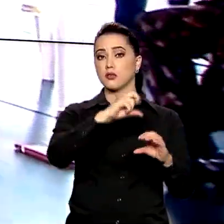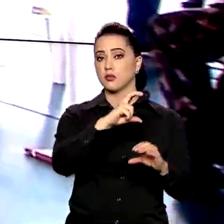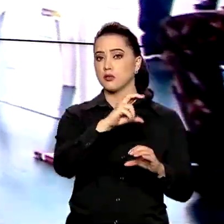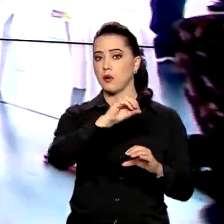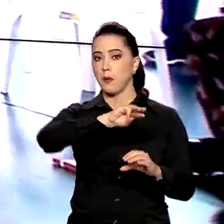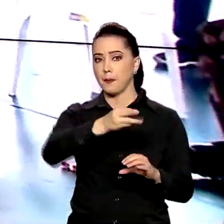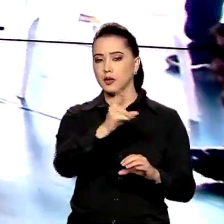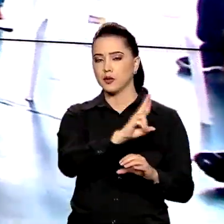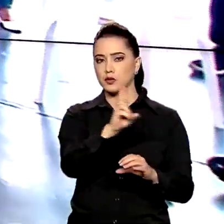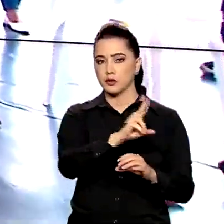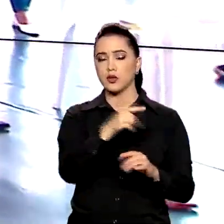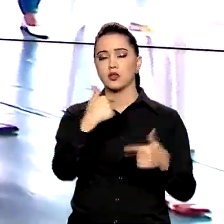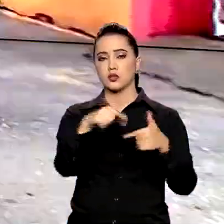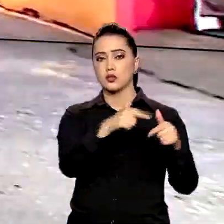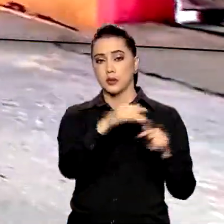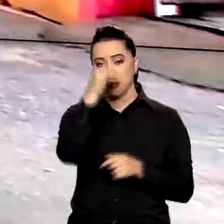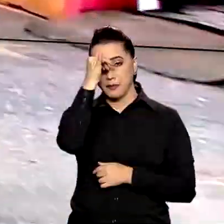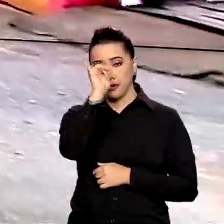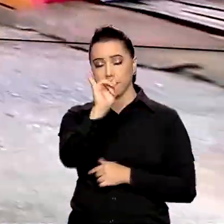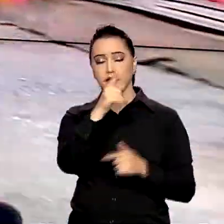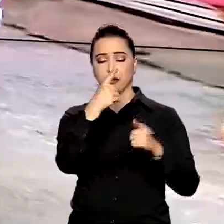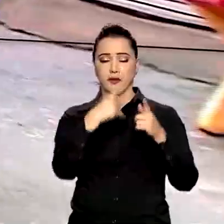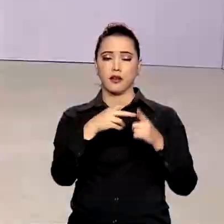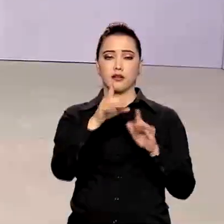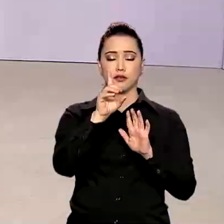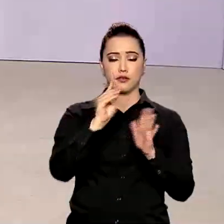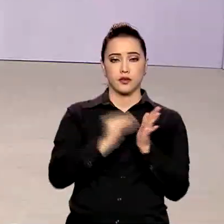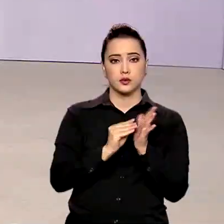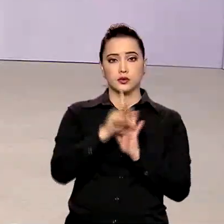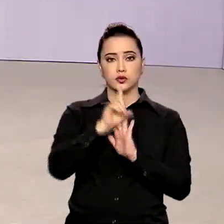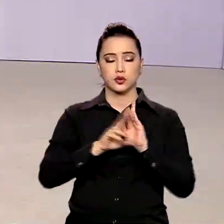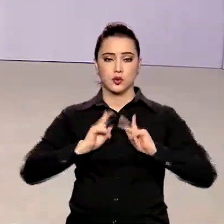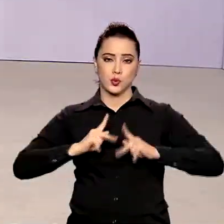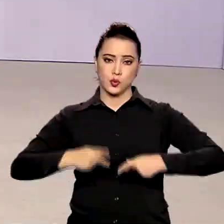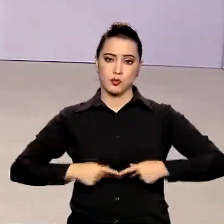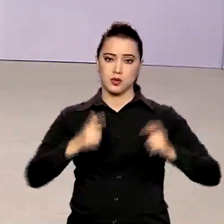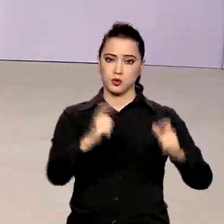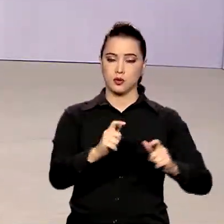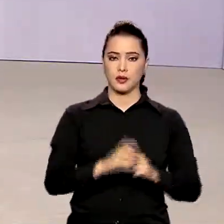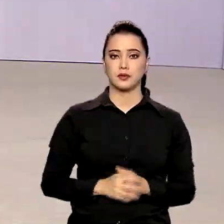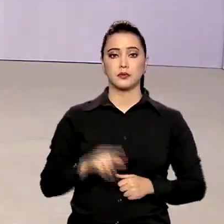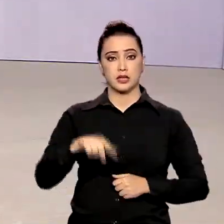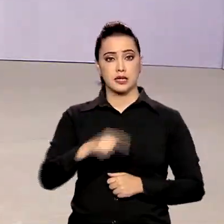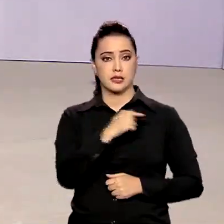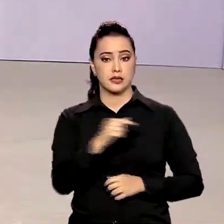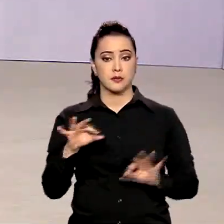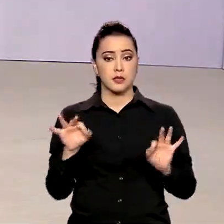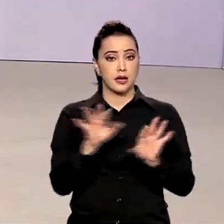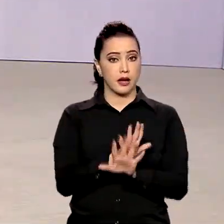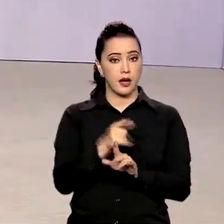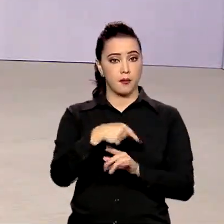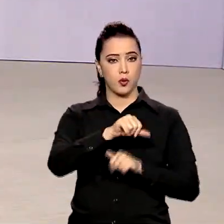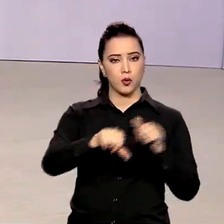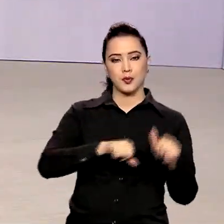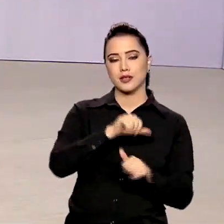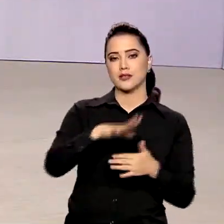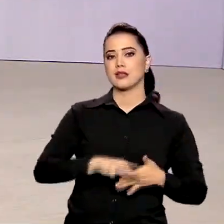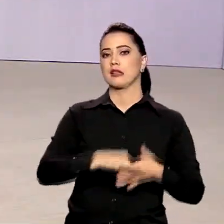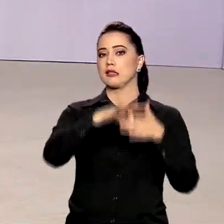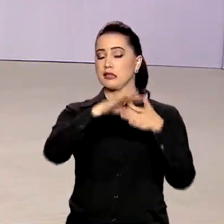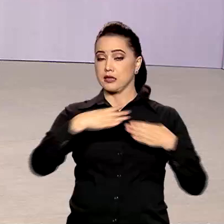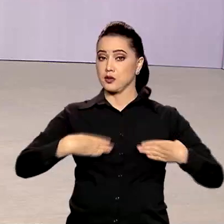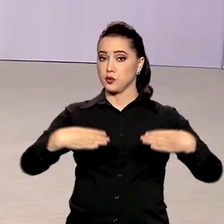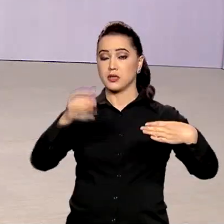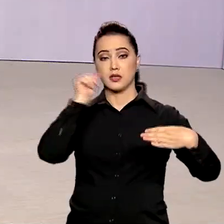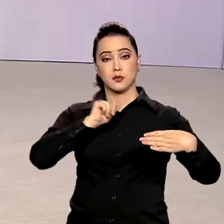enfrentamento à violação de direitos humanos na região. E a semana termina com mudanças no comando do Ministério. A